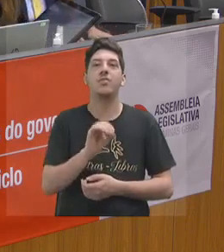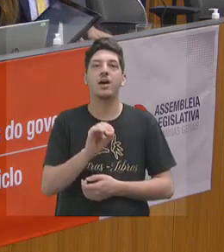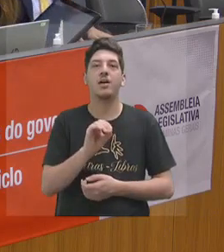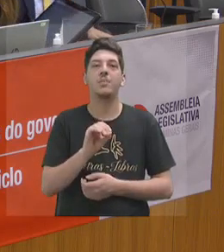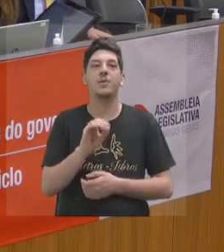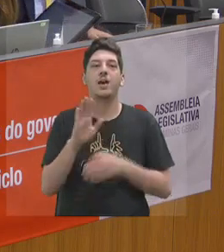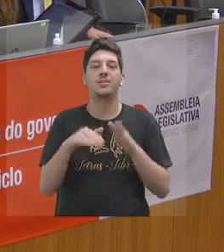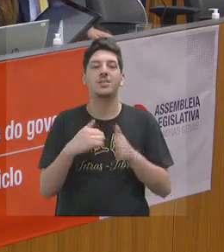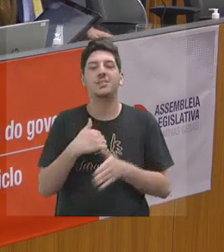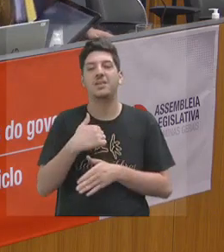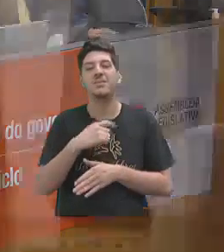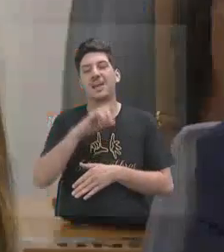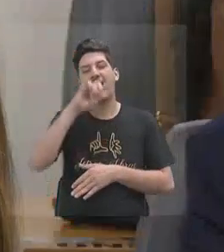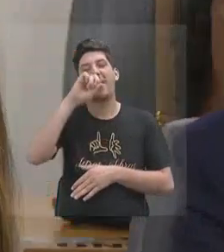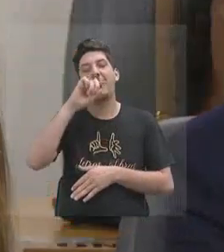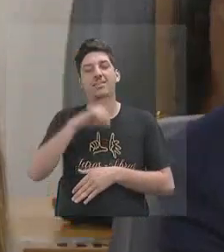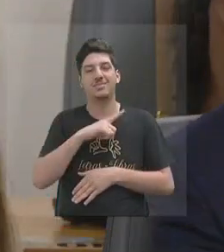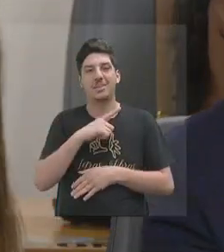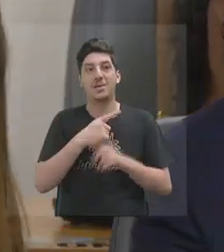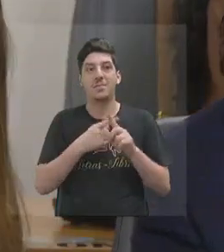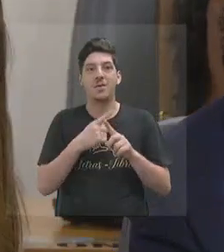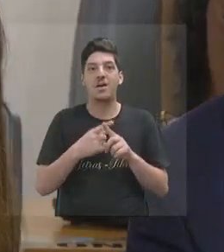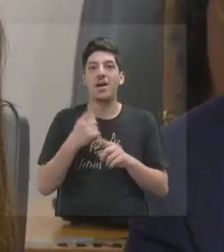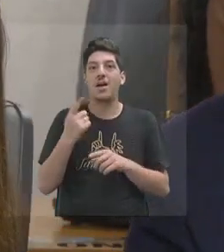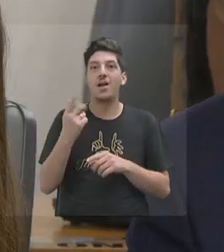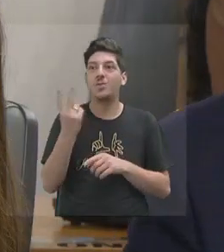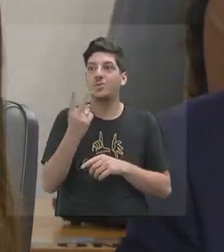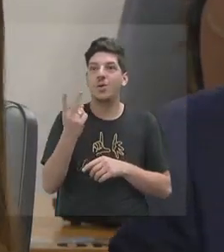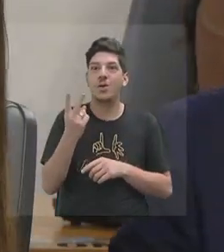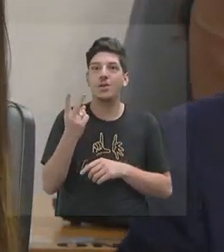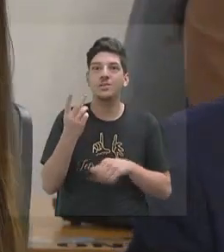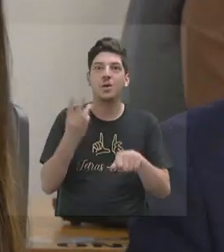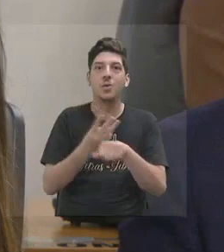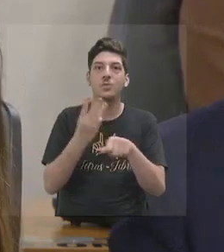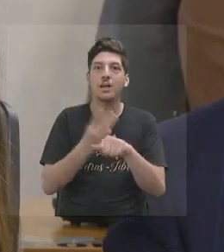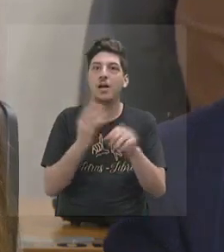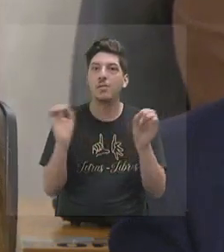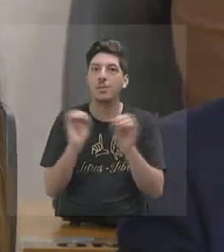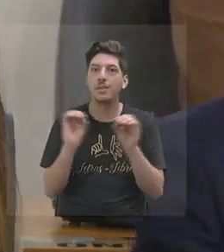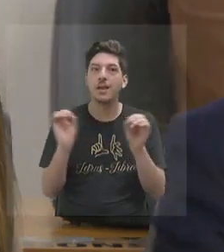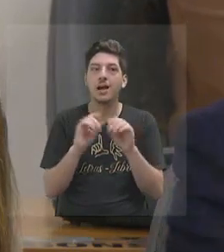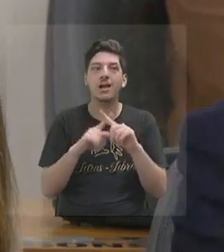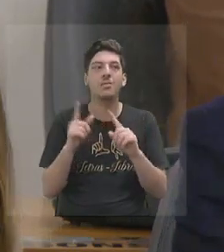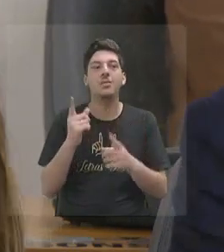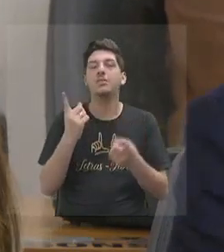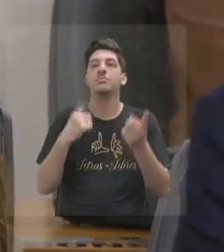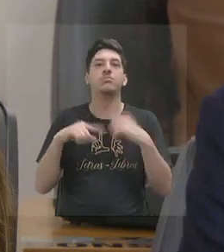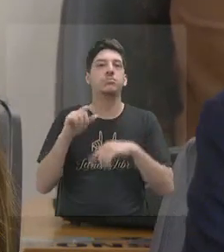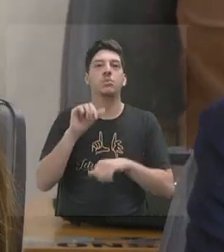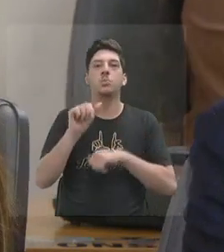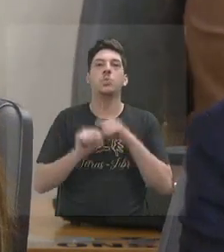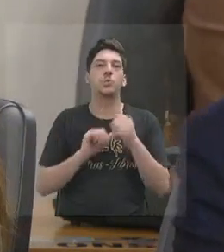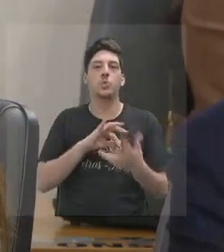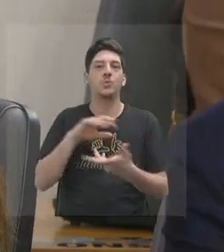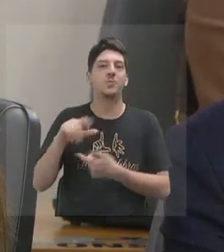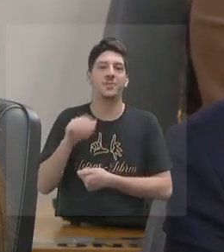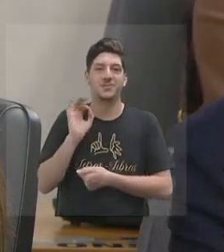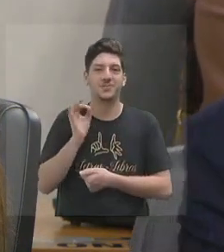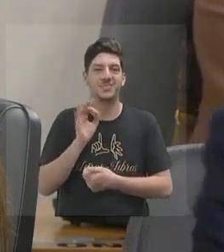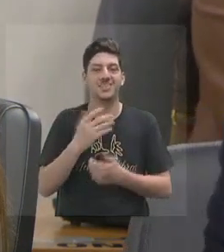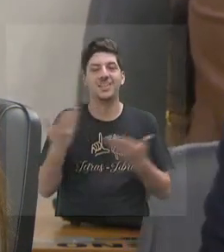muita inveja deles. Confesso. Mas isso revolucionou o nosso mundo. E agora nós estamos